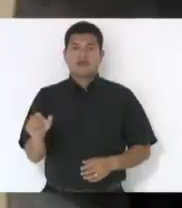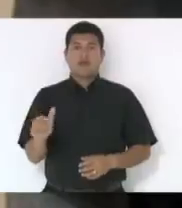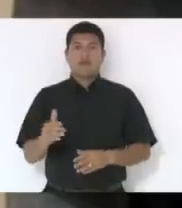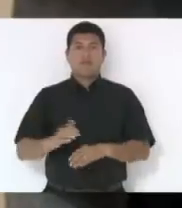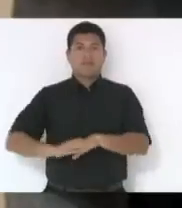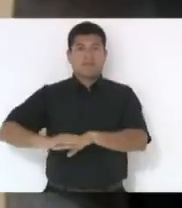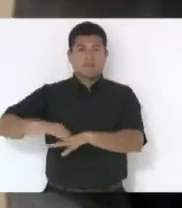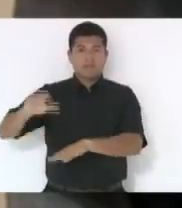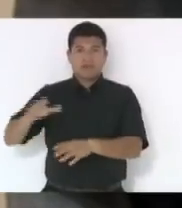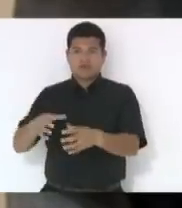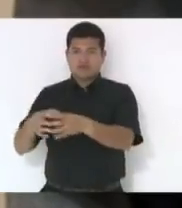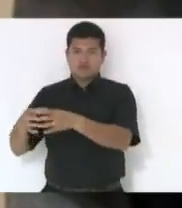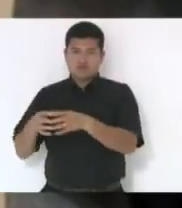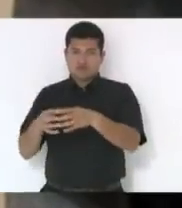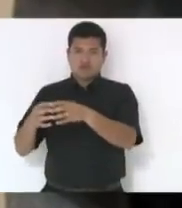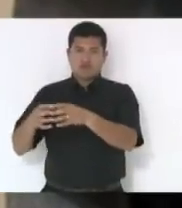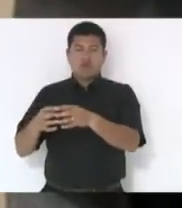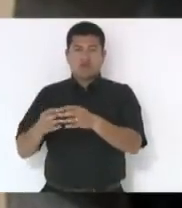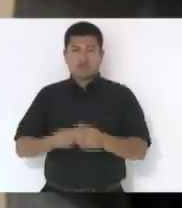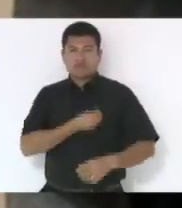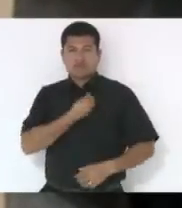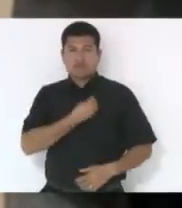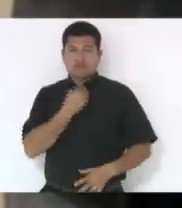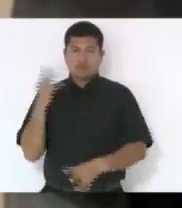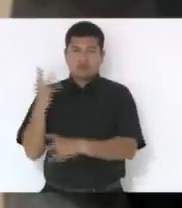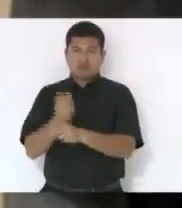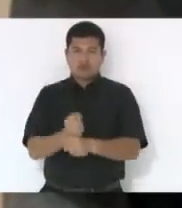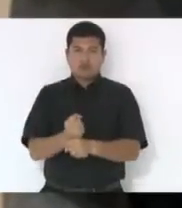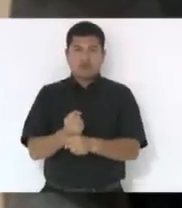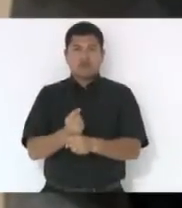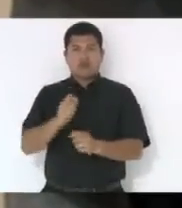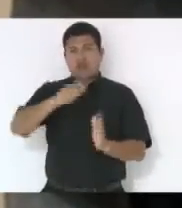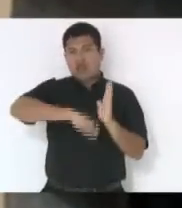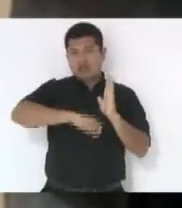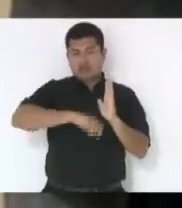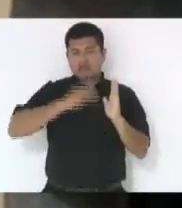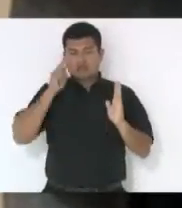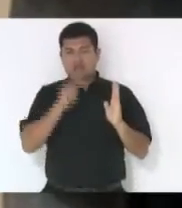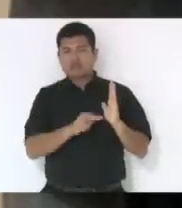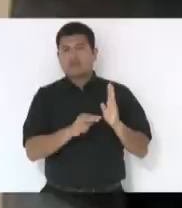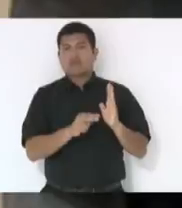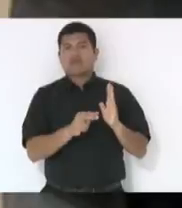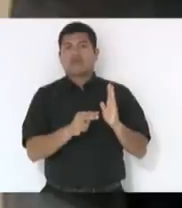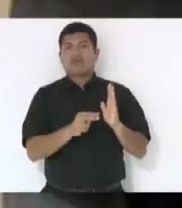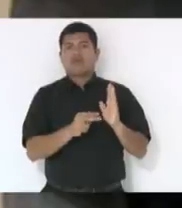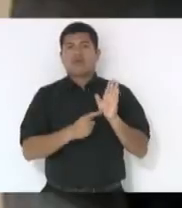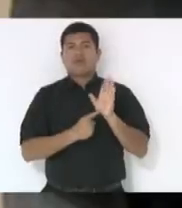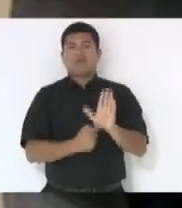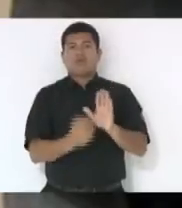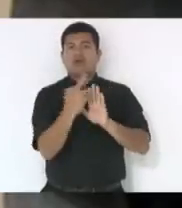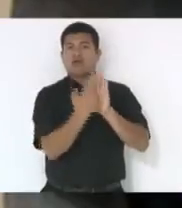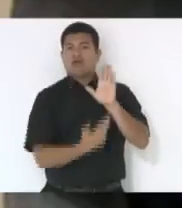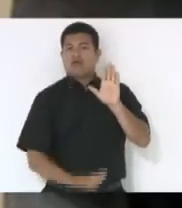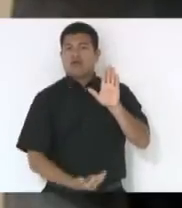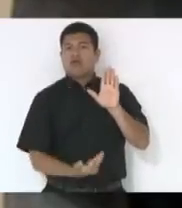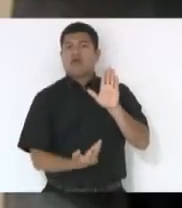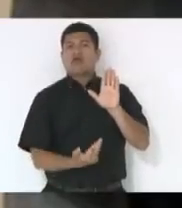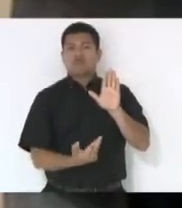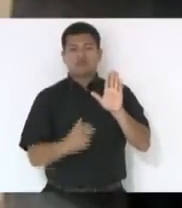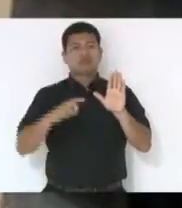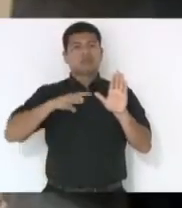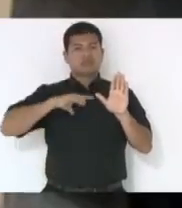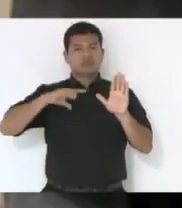que estavam presentes na final total, pelo que estou vendo aqui as assinaturas, nosso relatório consta da